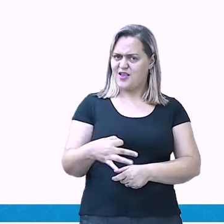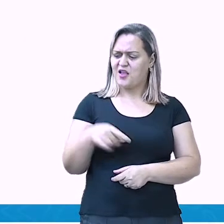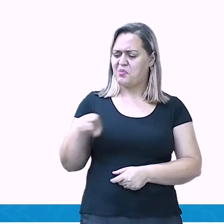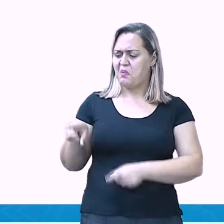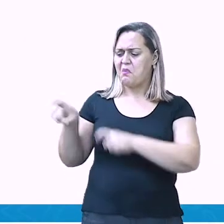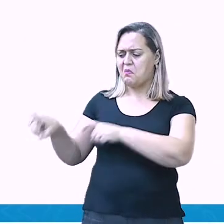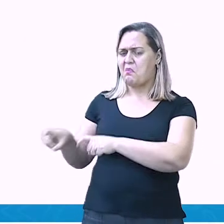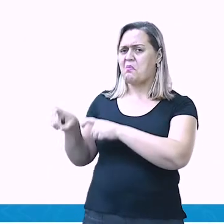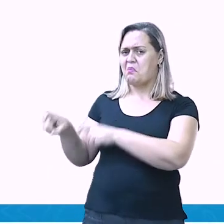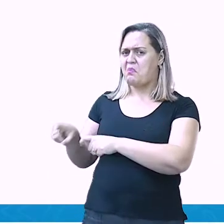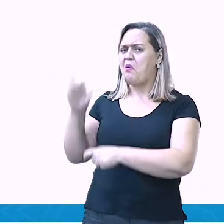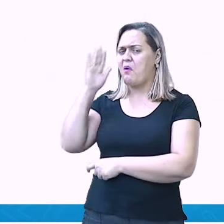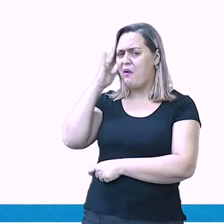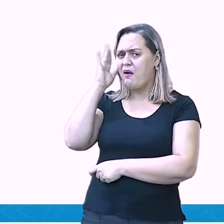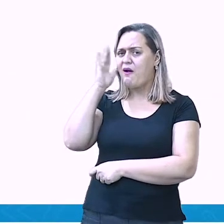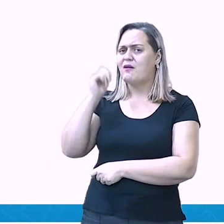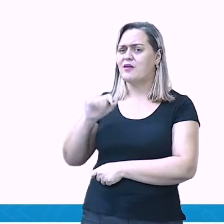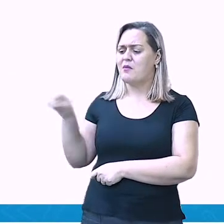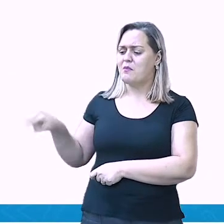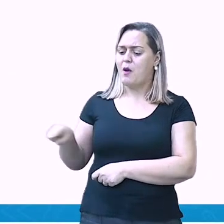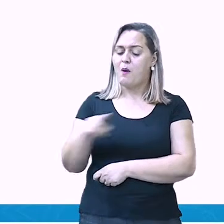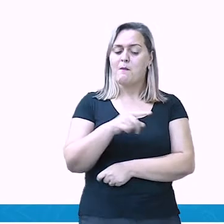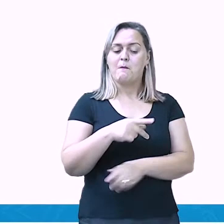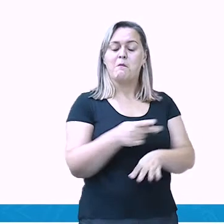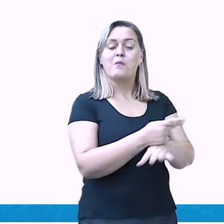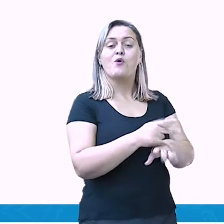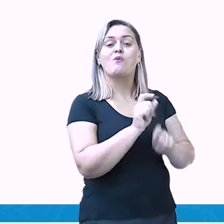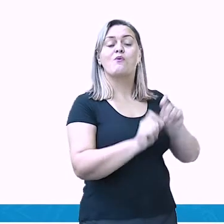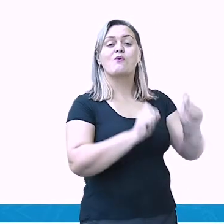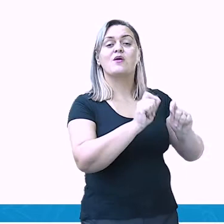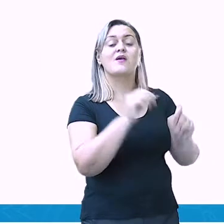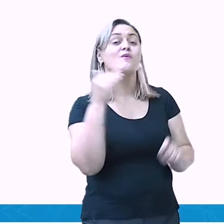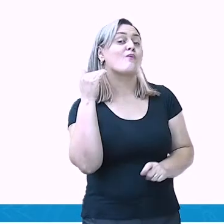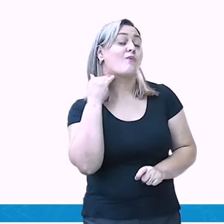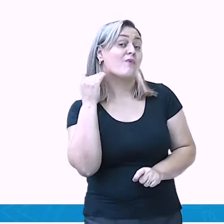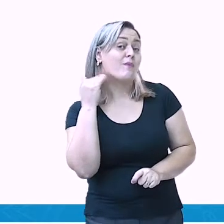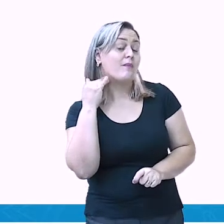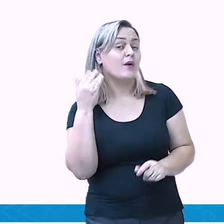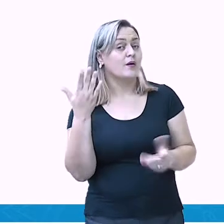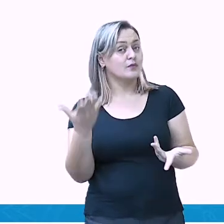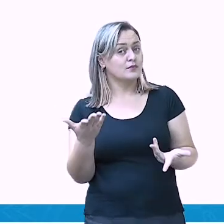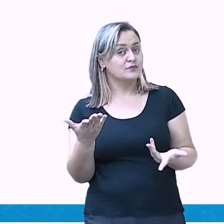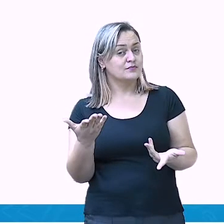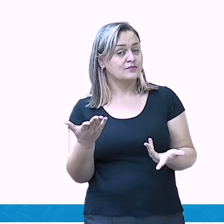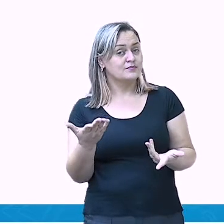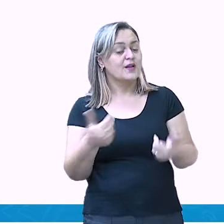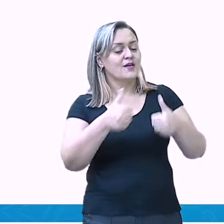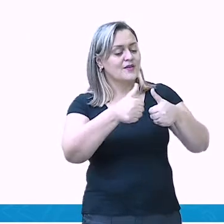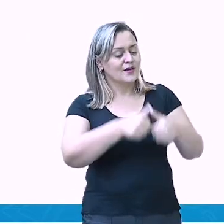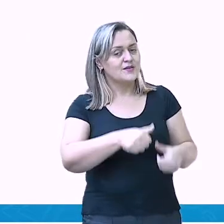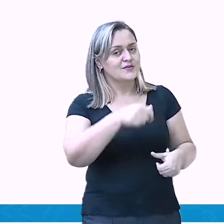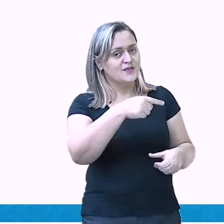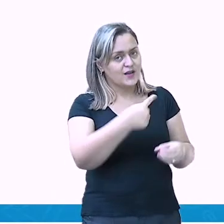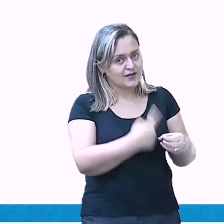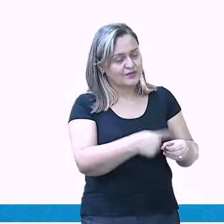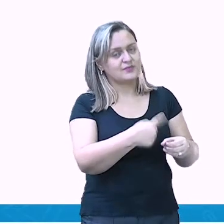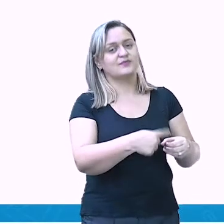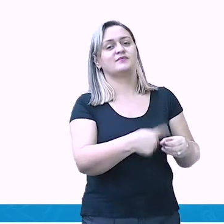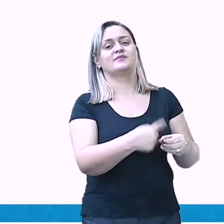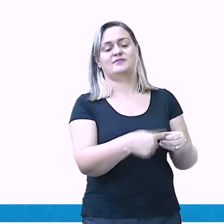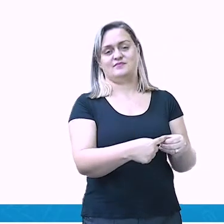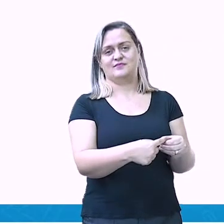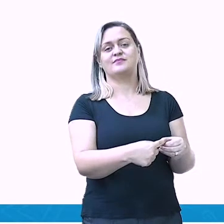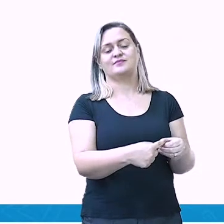utilizam o quê? Os bancos que se encontram na cidade. Então, os seus rendimentos